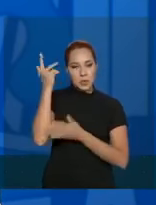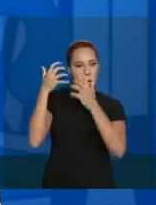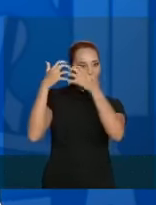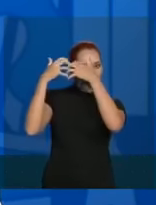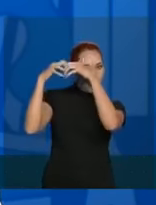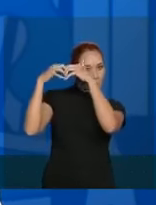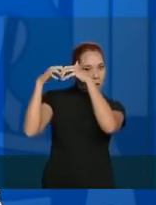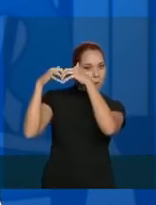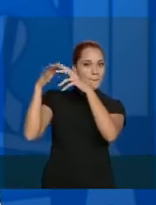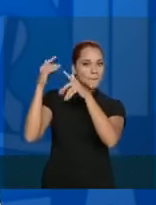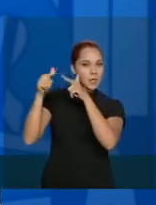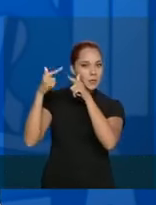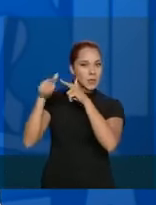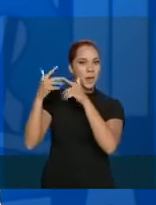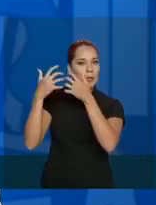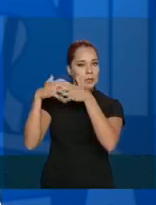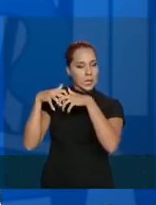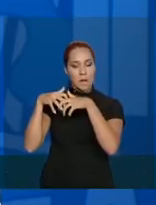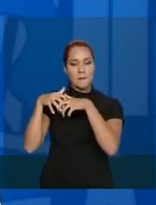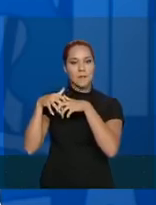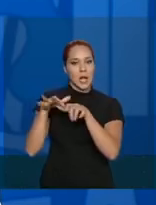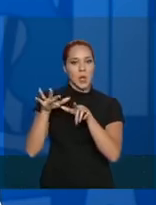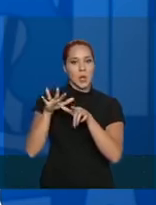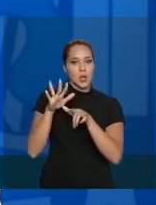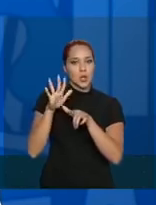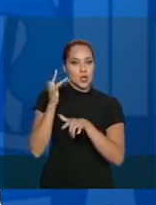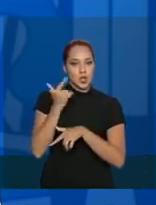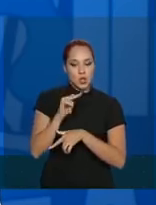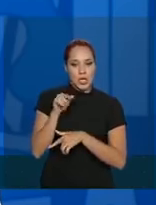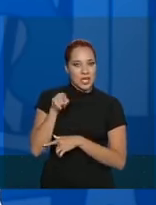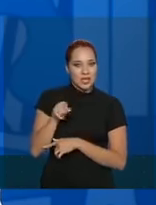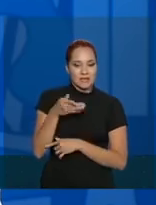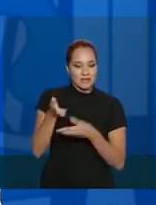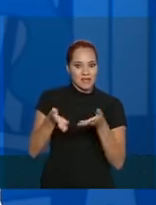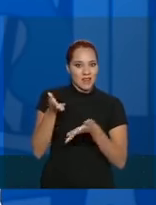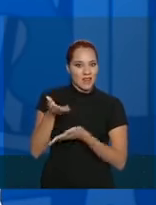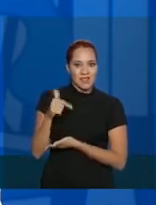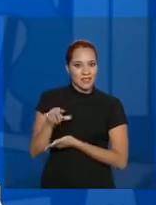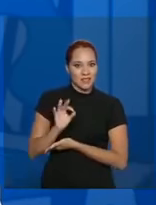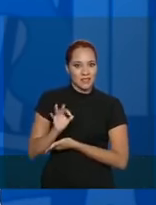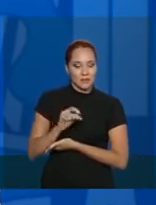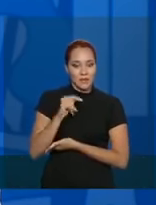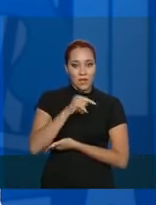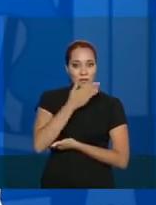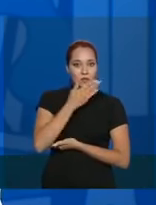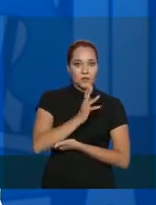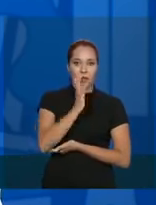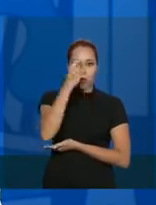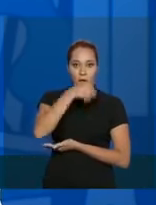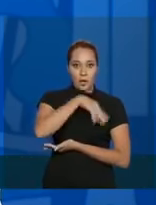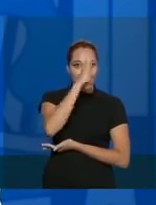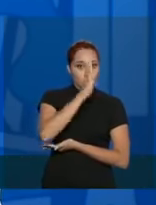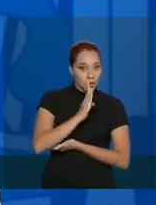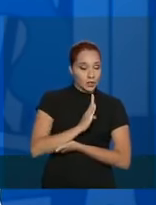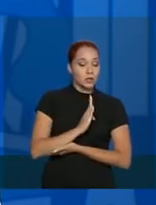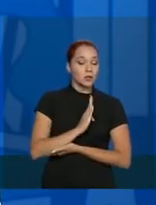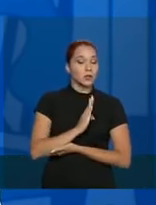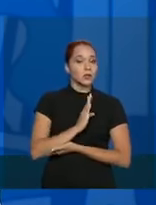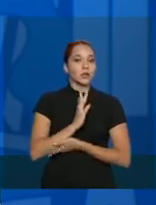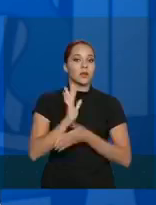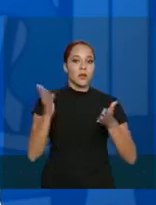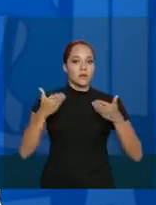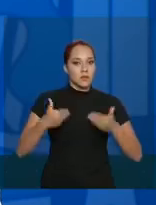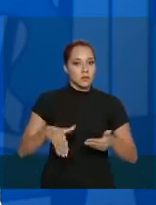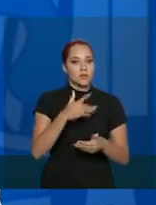Esse tipo de situação, nós brasileiros, pelo menos enquanto o Ministério da